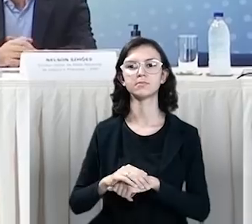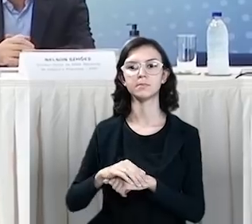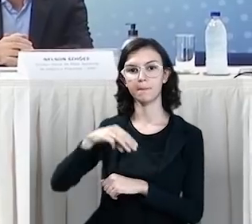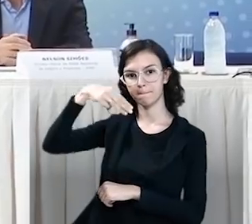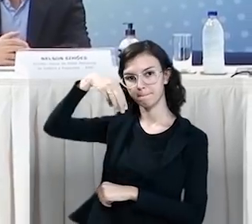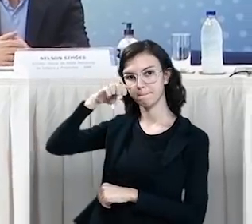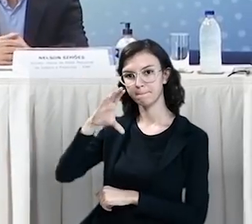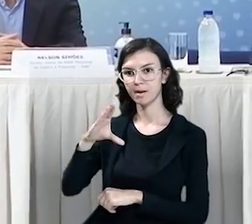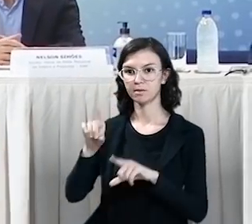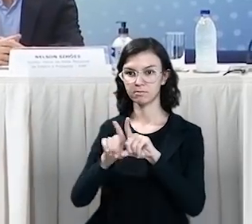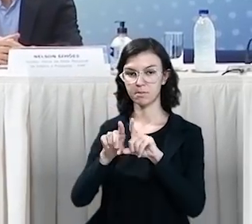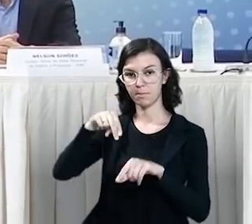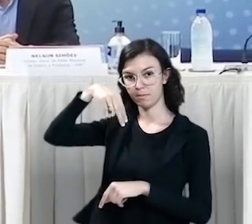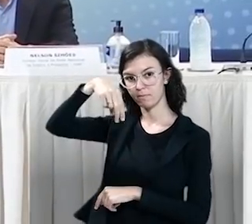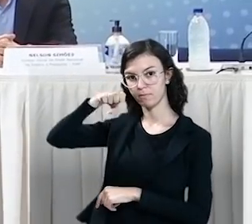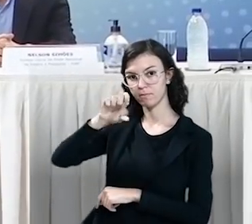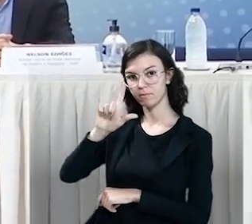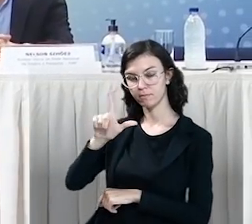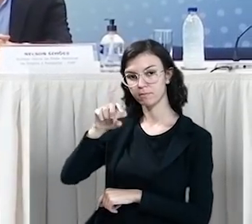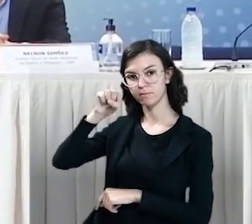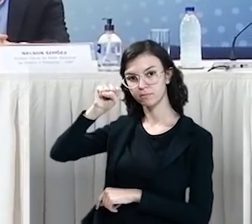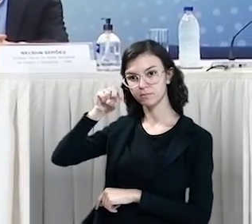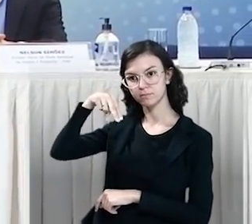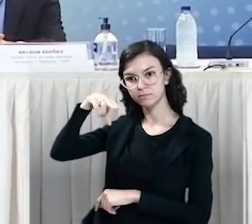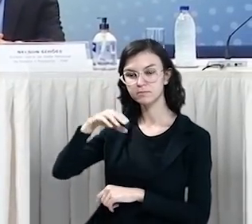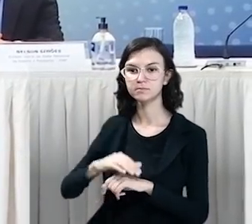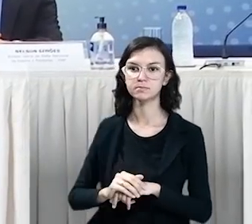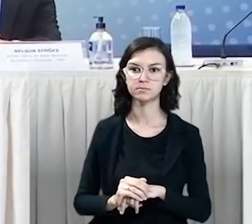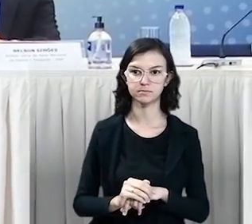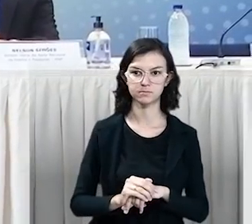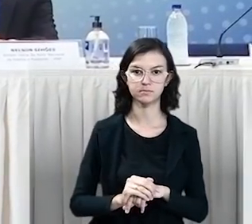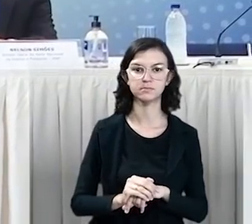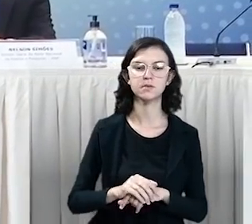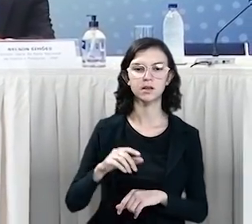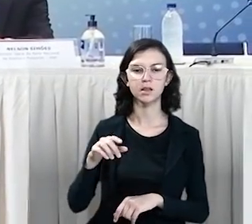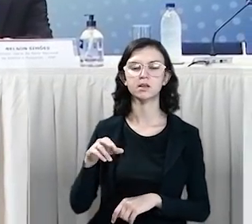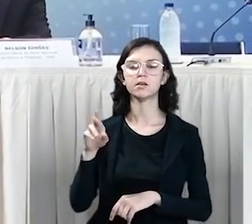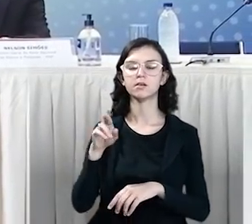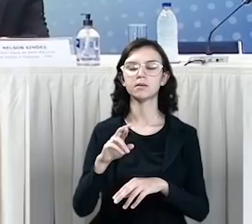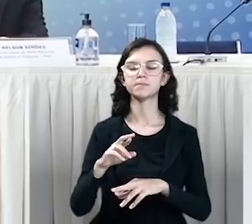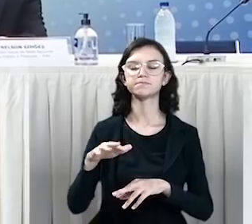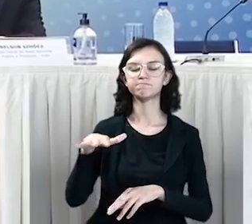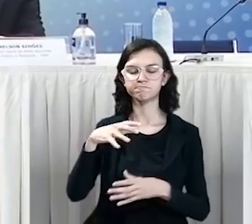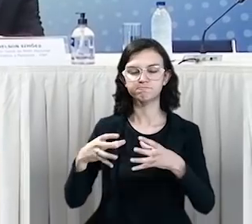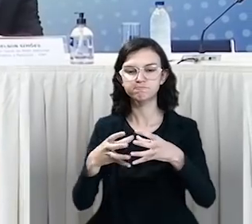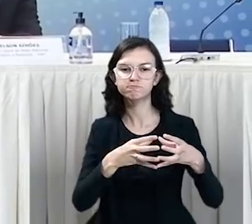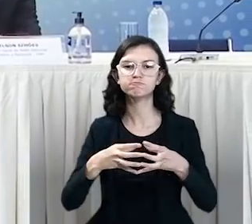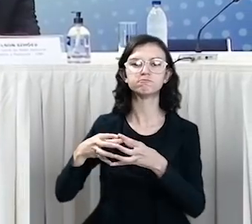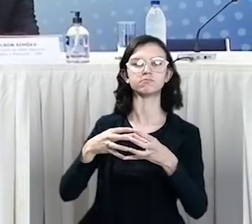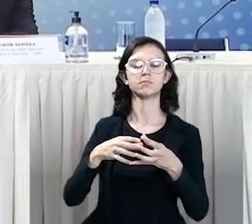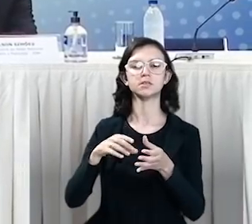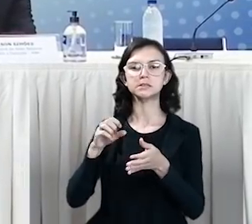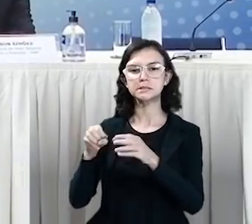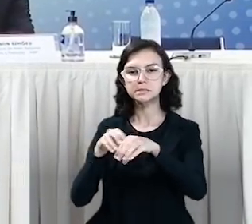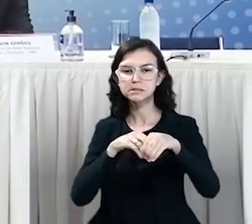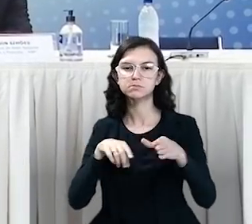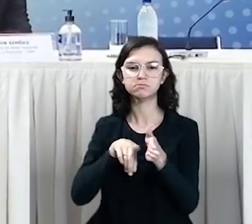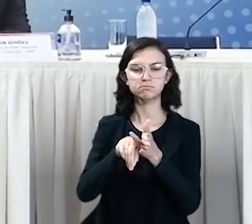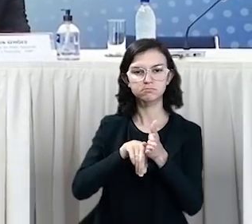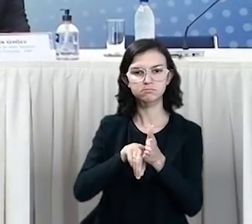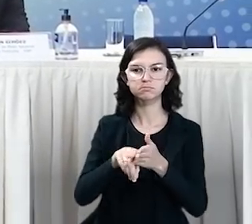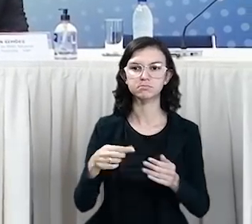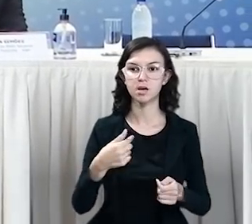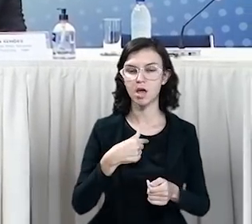Nelson Simões, nosso parceiro e diretor-geral da Rede Nacional de Ensino e Pesquisa. E dizer que é uma